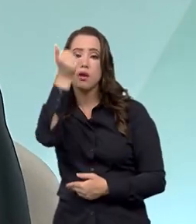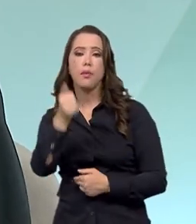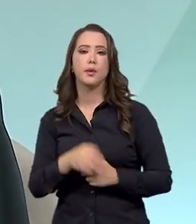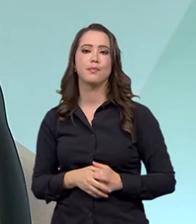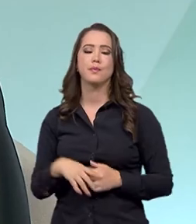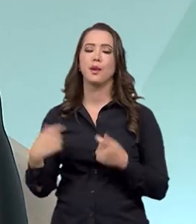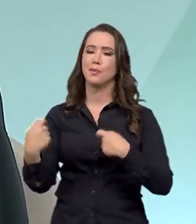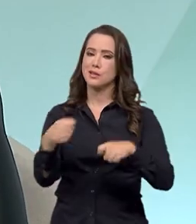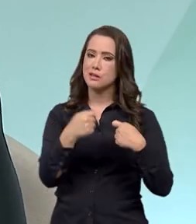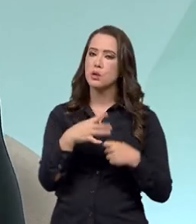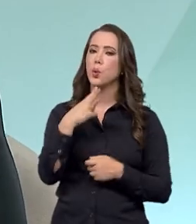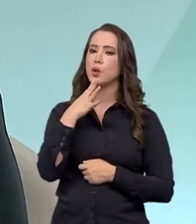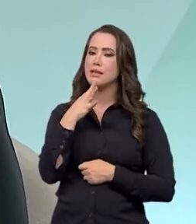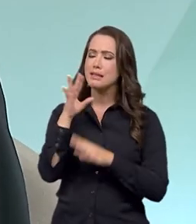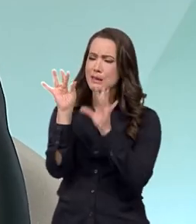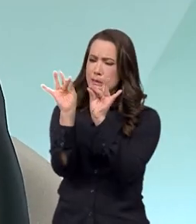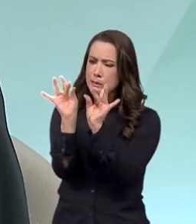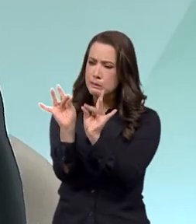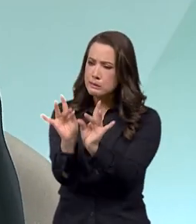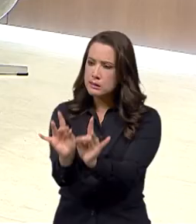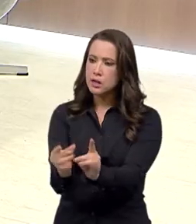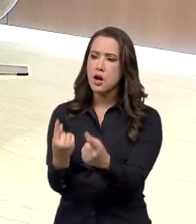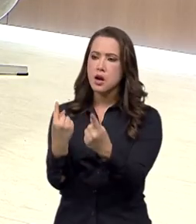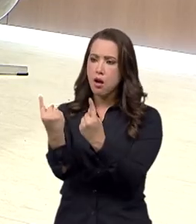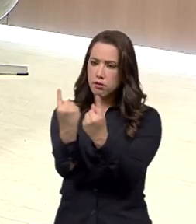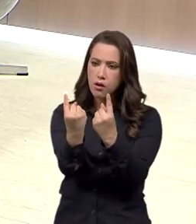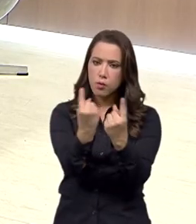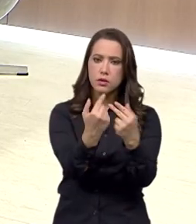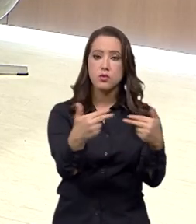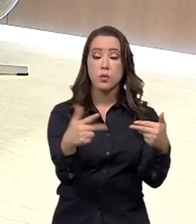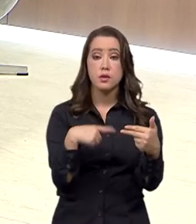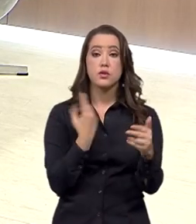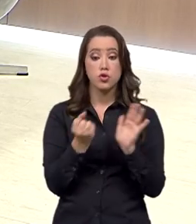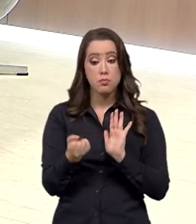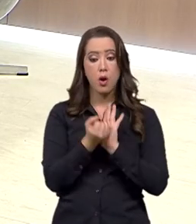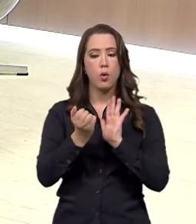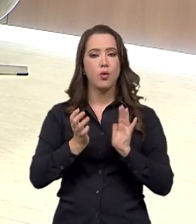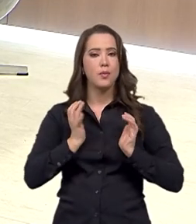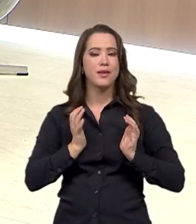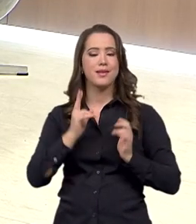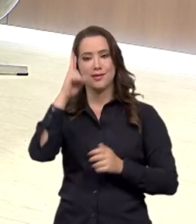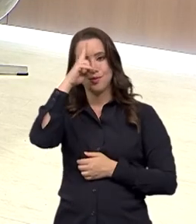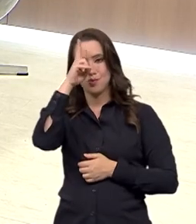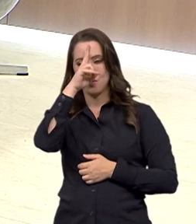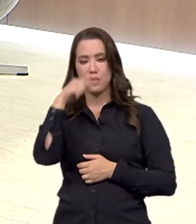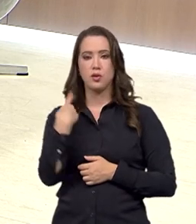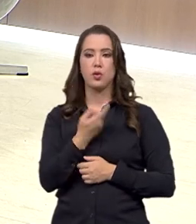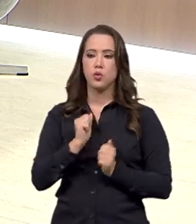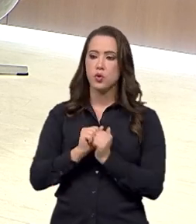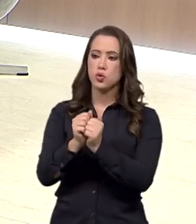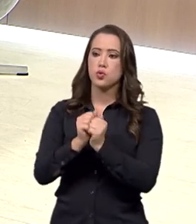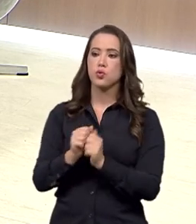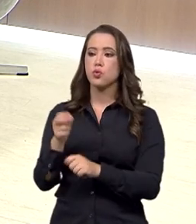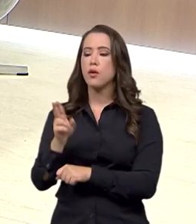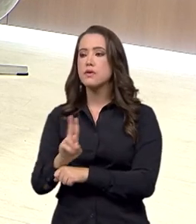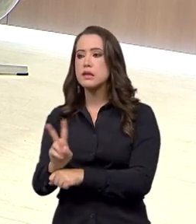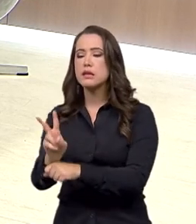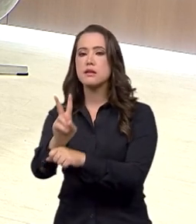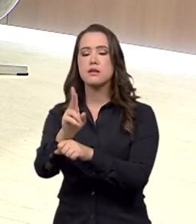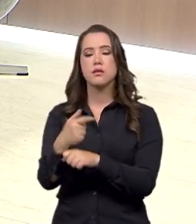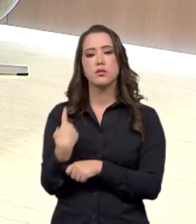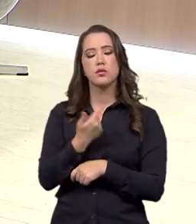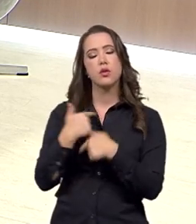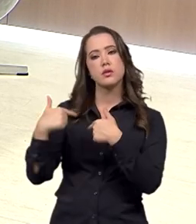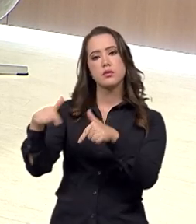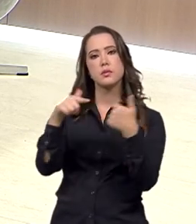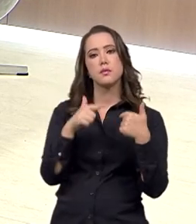trabalho, né? Sem conhecer detalhadamente cada bem, né? Então a gente está trabalhando esse diagnóstico por meio da fiscalização, para a gente poder conhecer